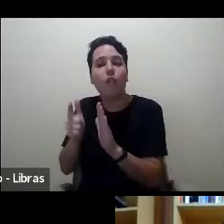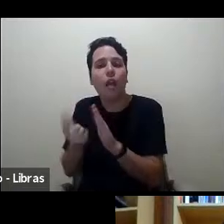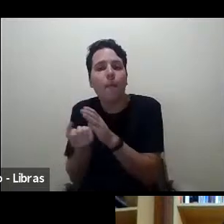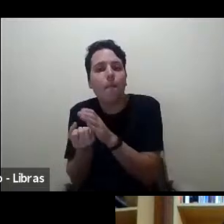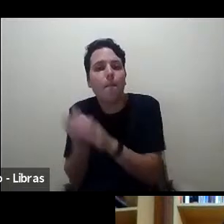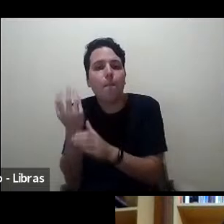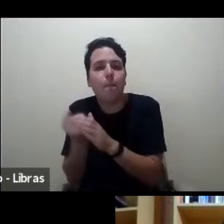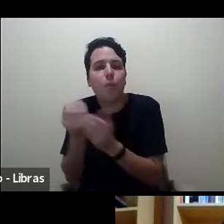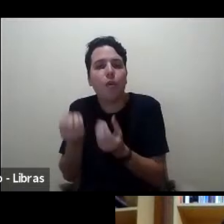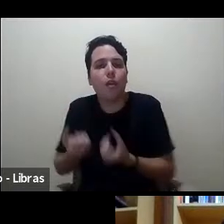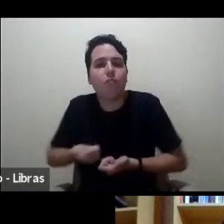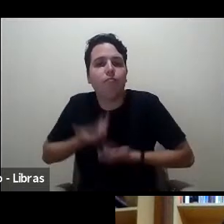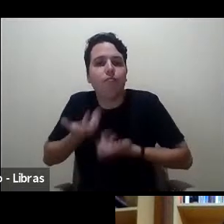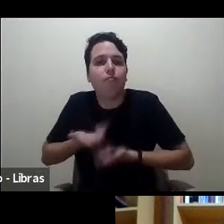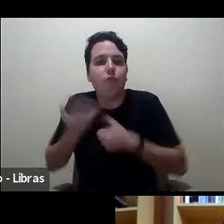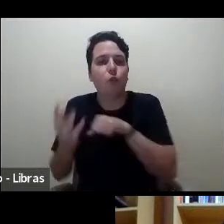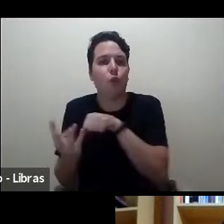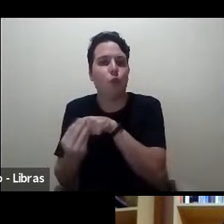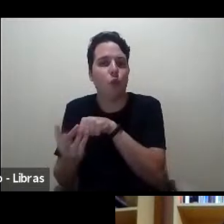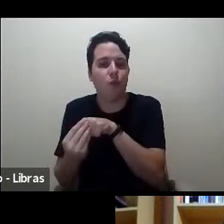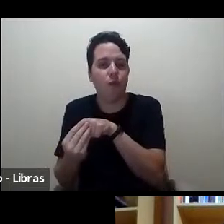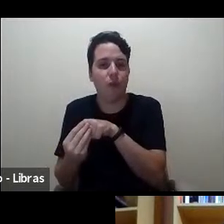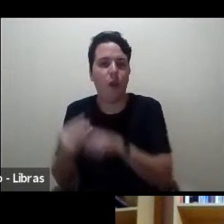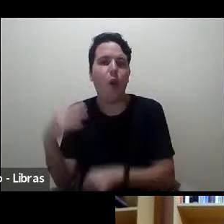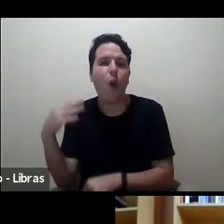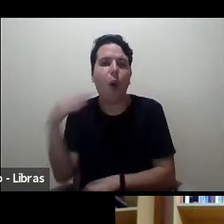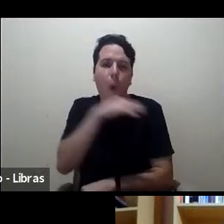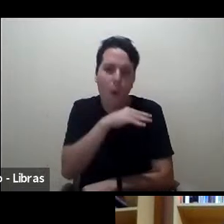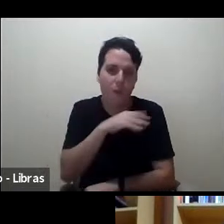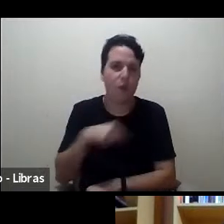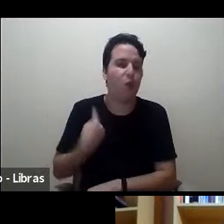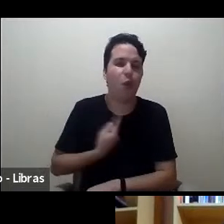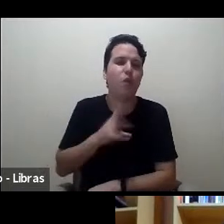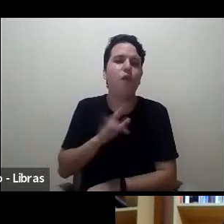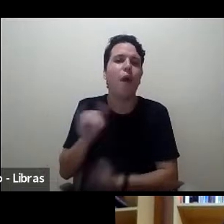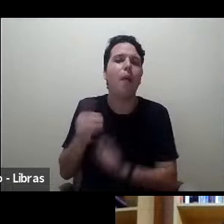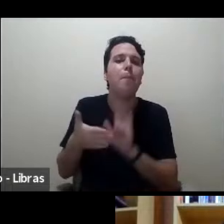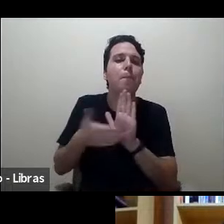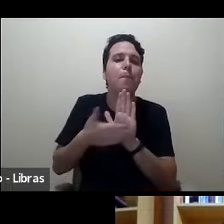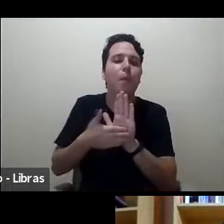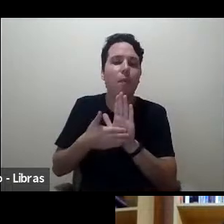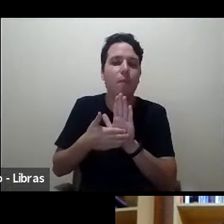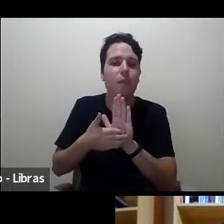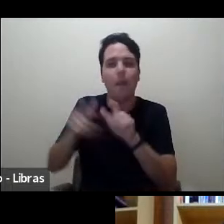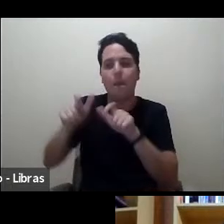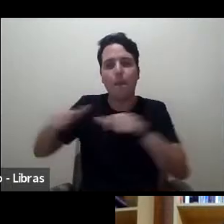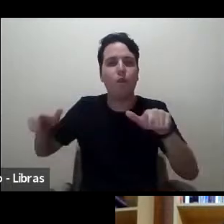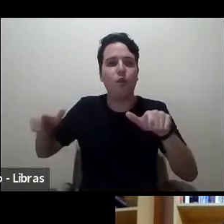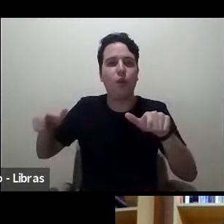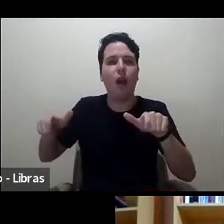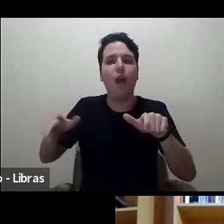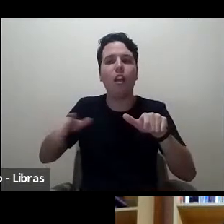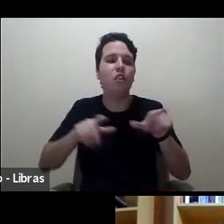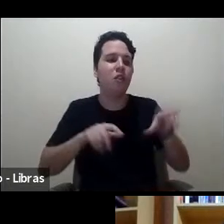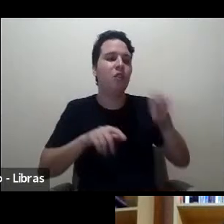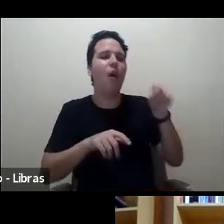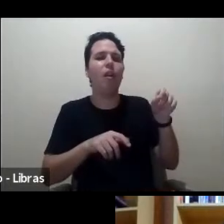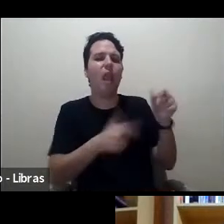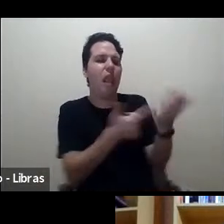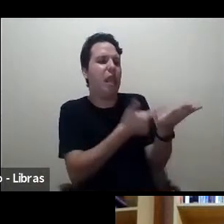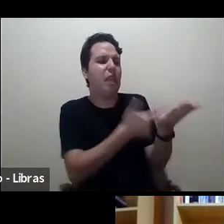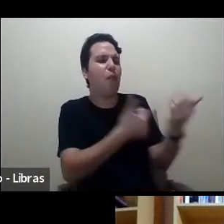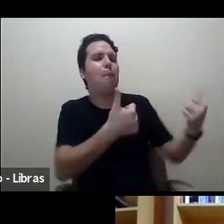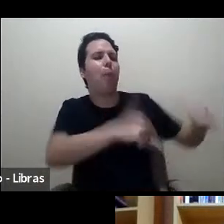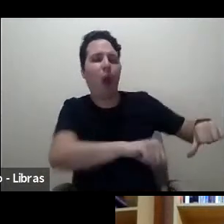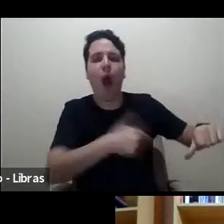Então, é óbvio que a gente não vai propor que as pessoas agora escolham os piores livros e saiam fazendo resenha.